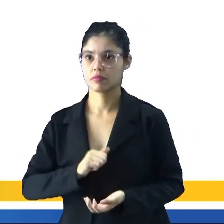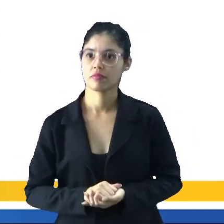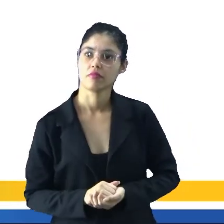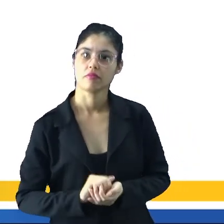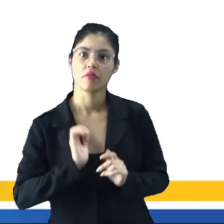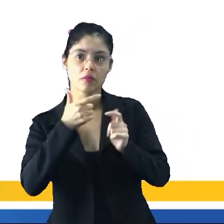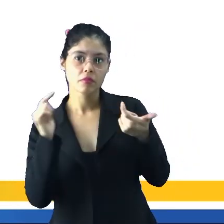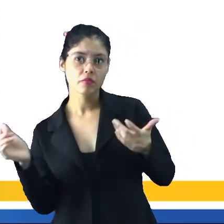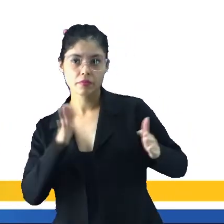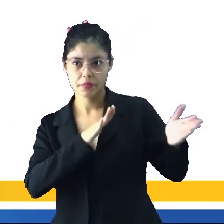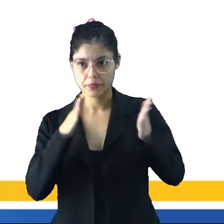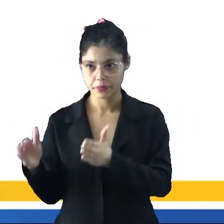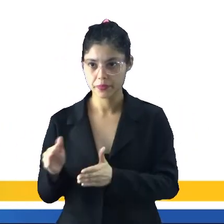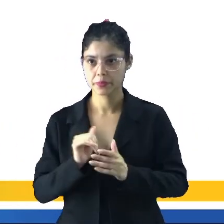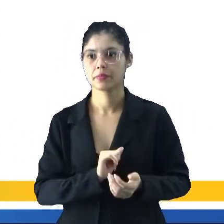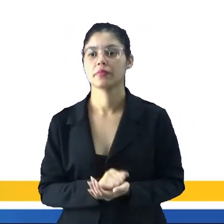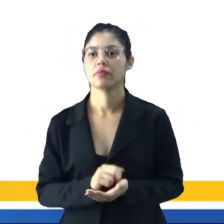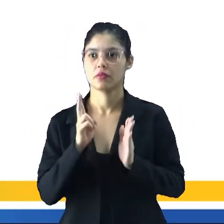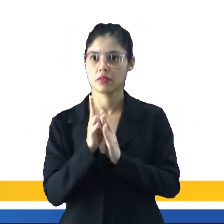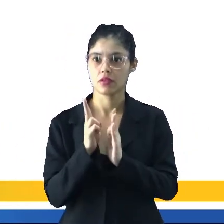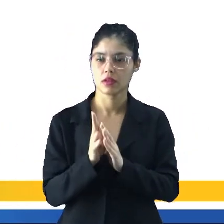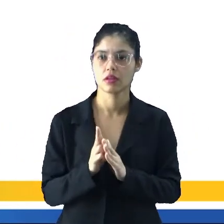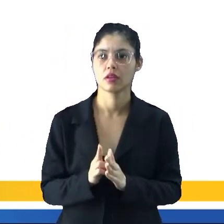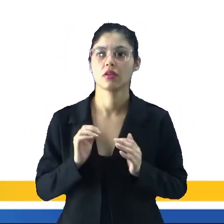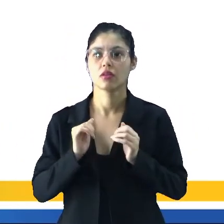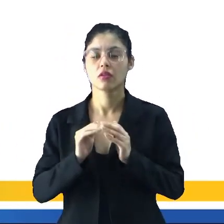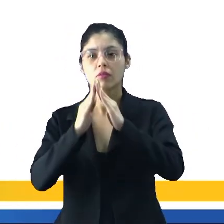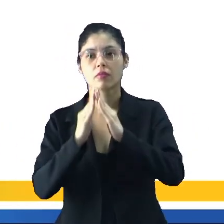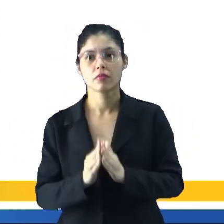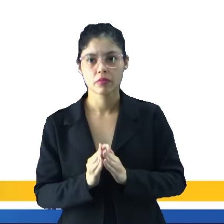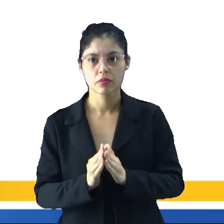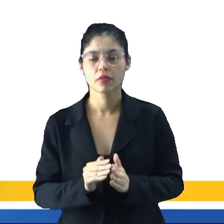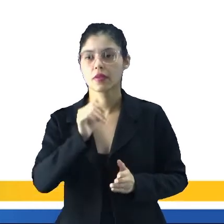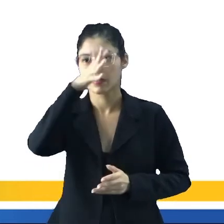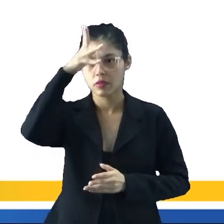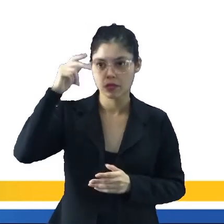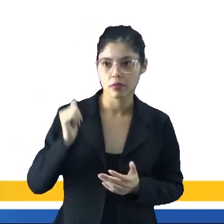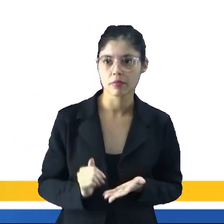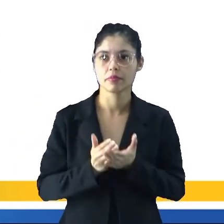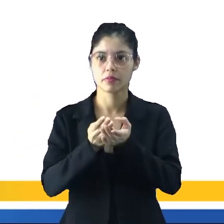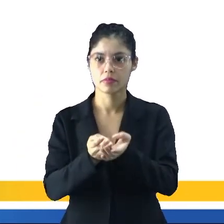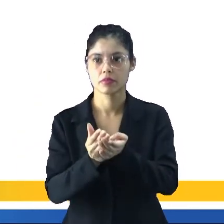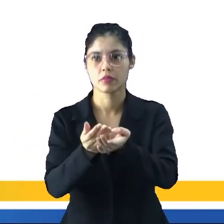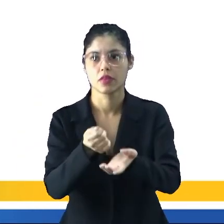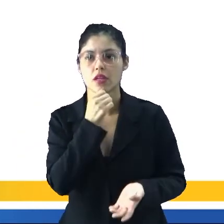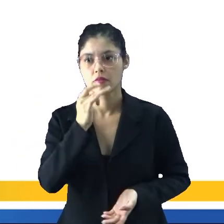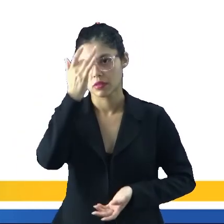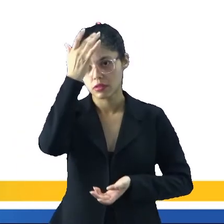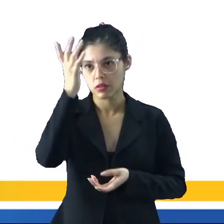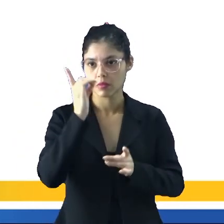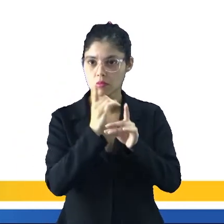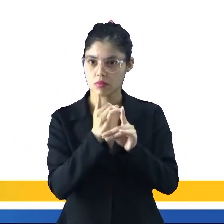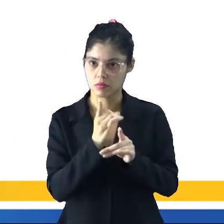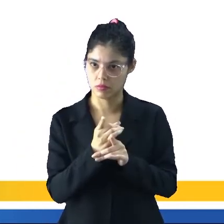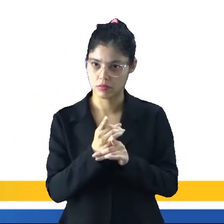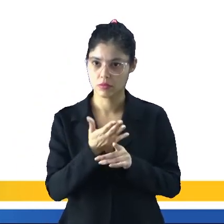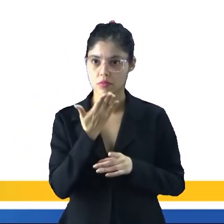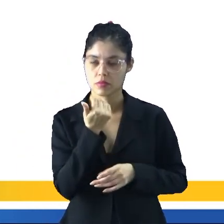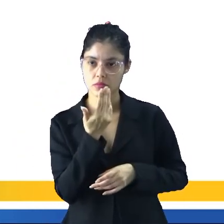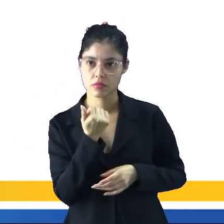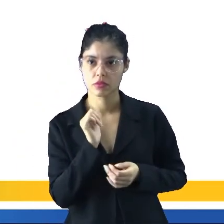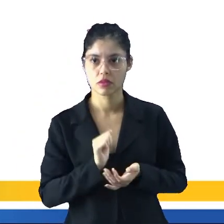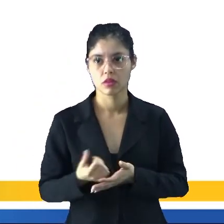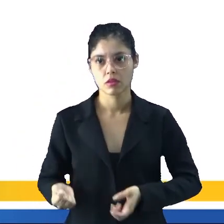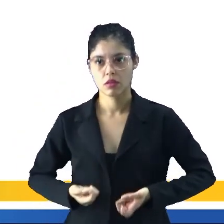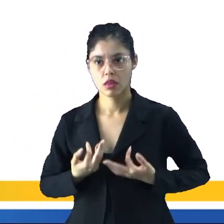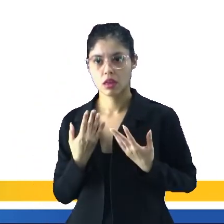A maior parte dos indígenas habitavam nas margens dos rios, né, ali nas varzes, devido à facilidade para encontrar, seu alimento